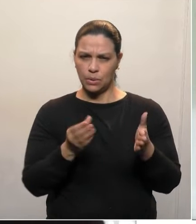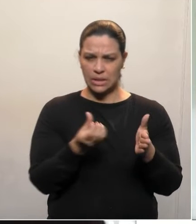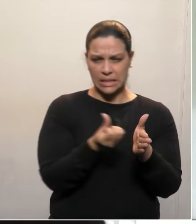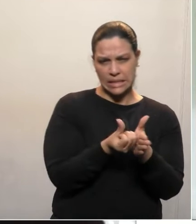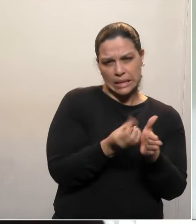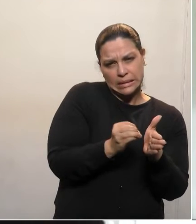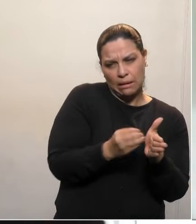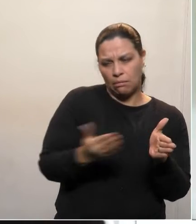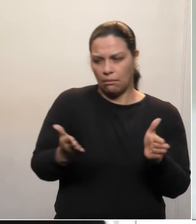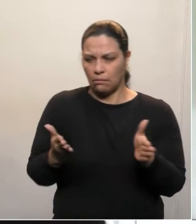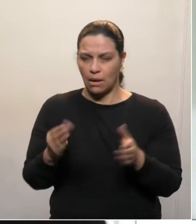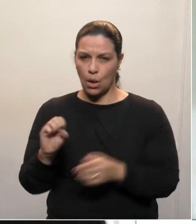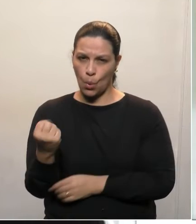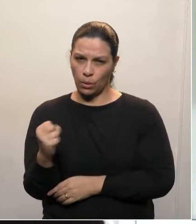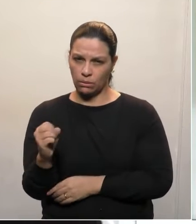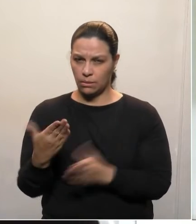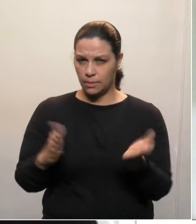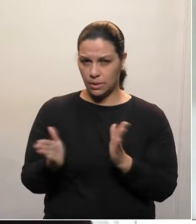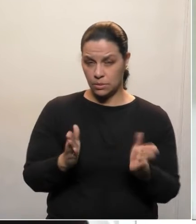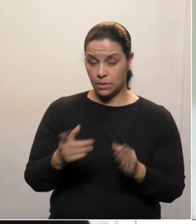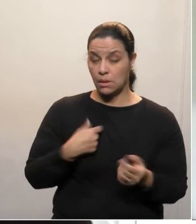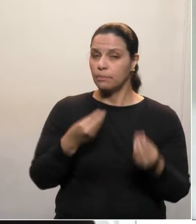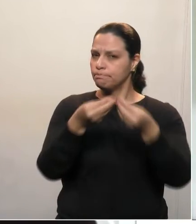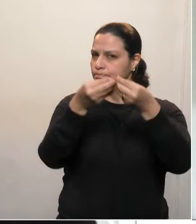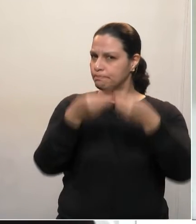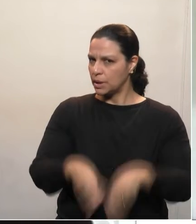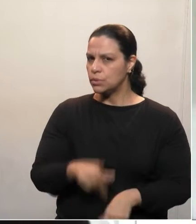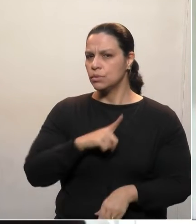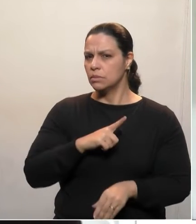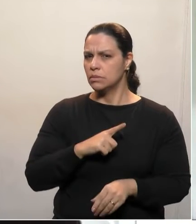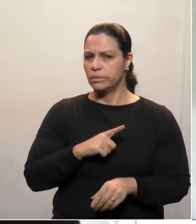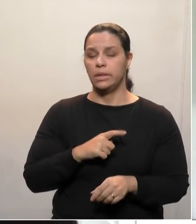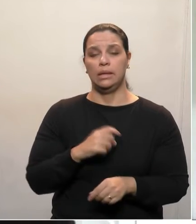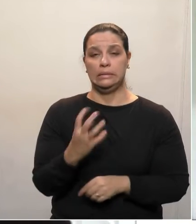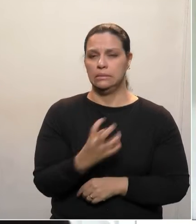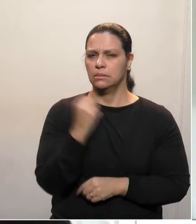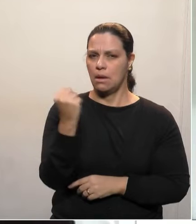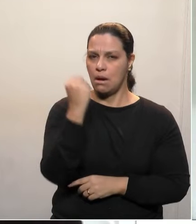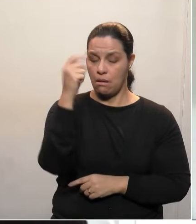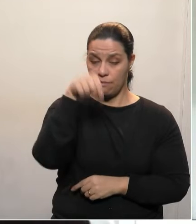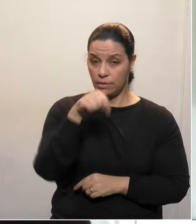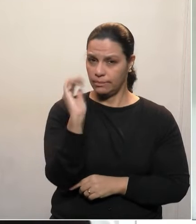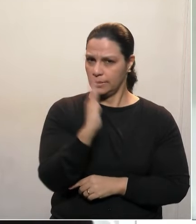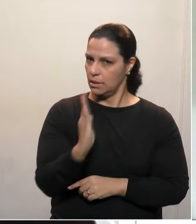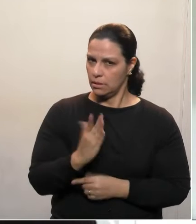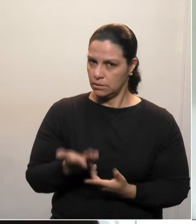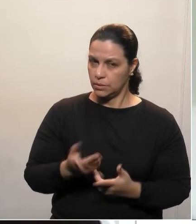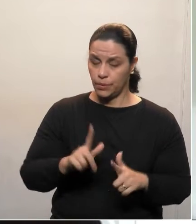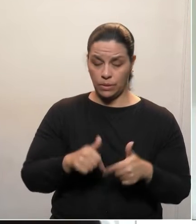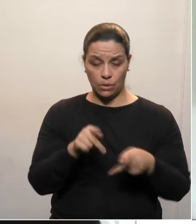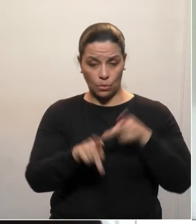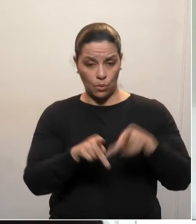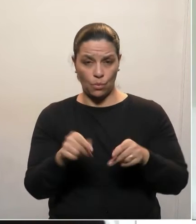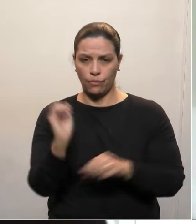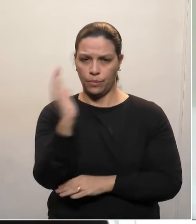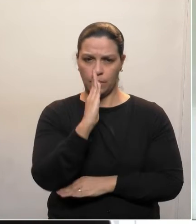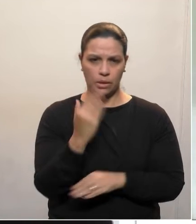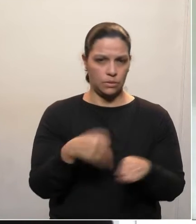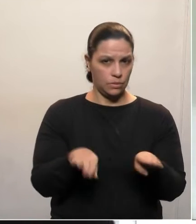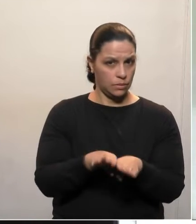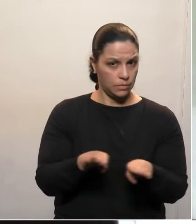80, deixou prejuízo muito grande para o Brasil e para o povo brasileiro.